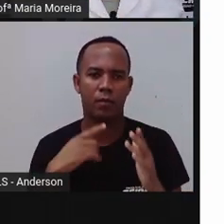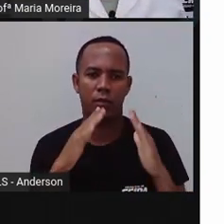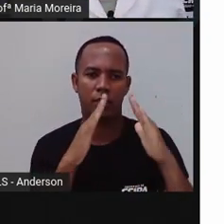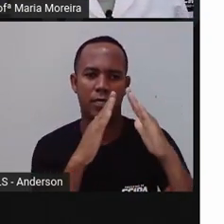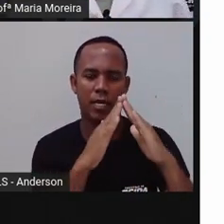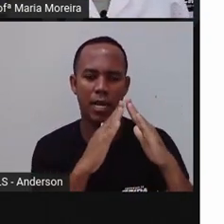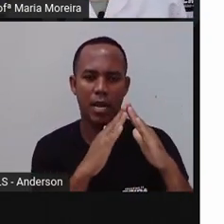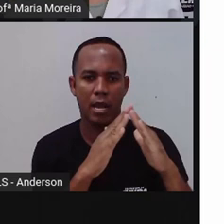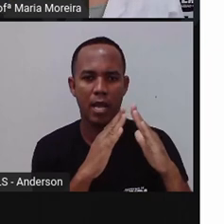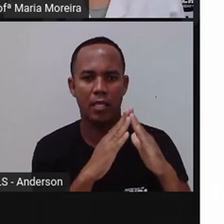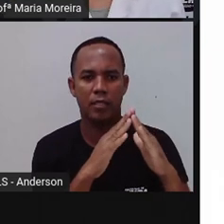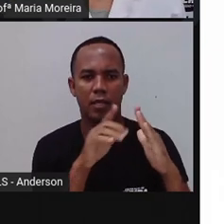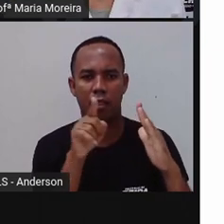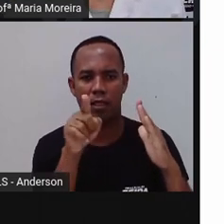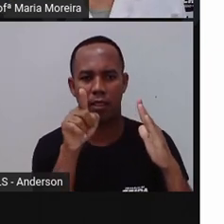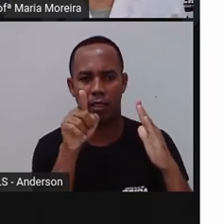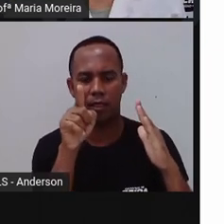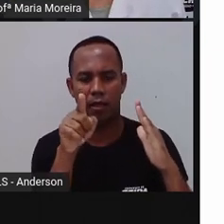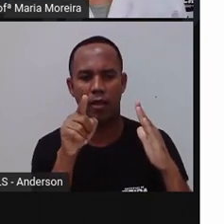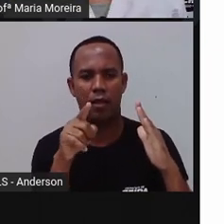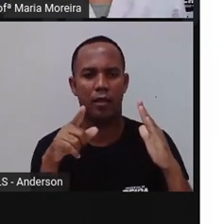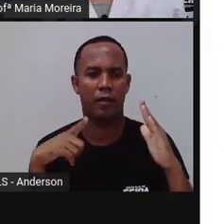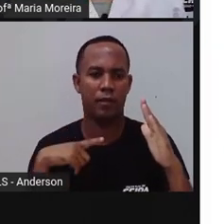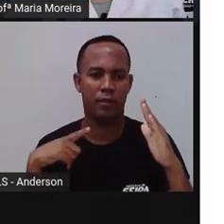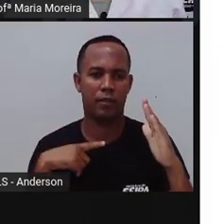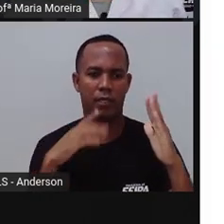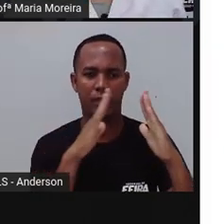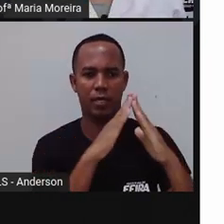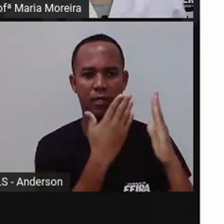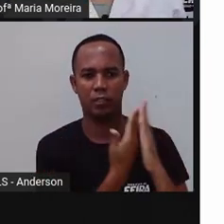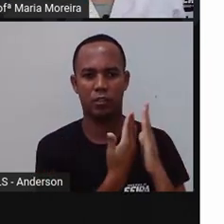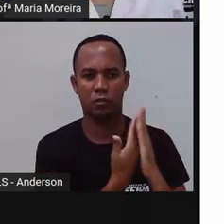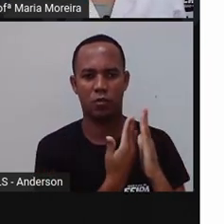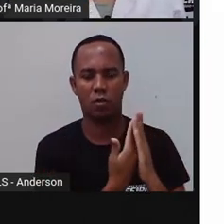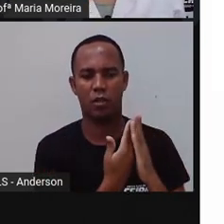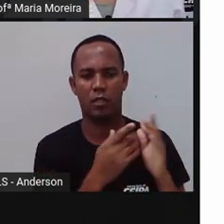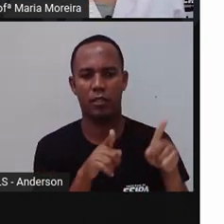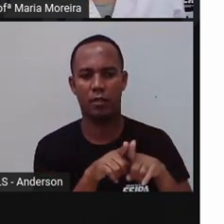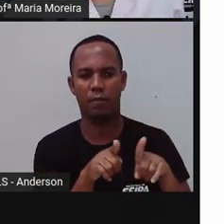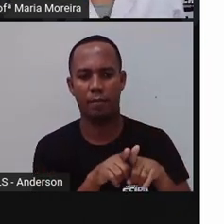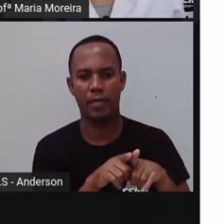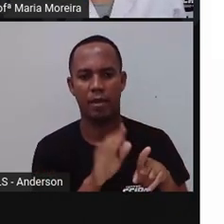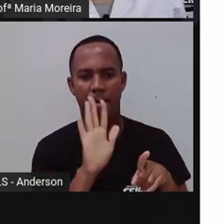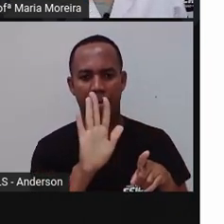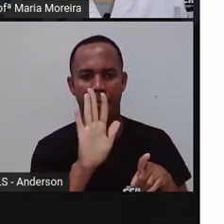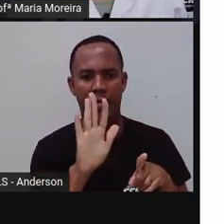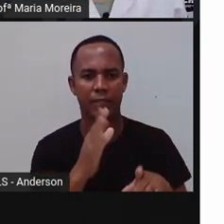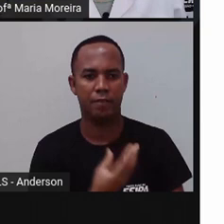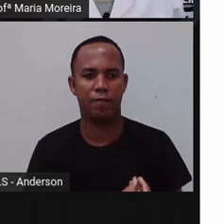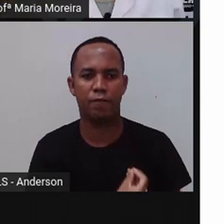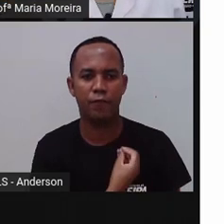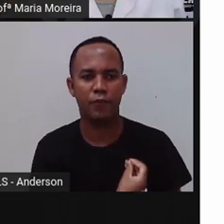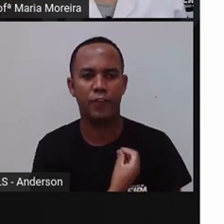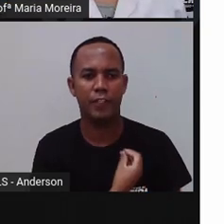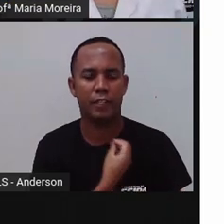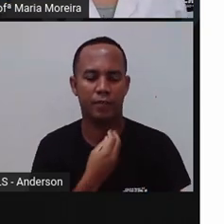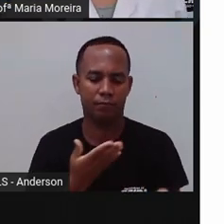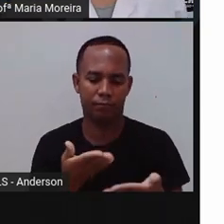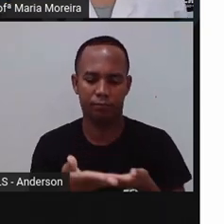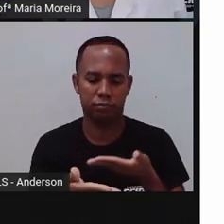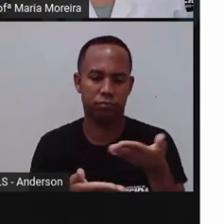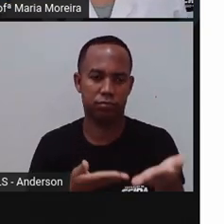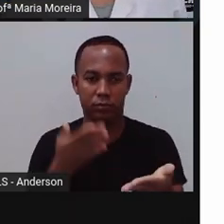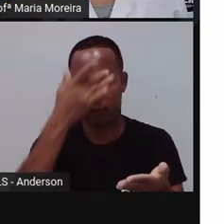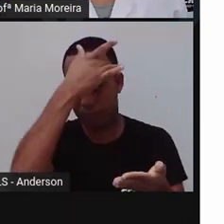nossa residência. A segunda casa acaba sendo aí a escola. E também temos o quê? Uma vida na escola. Uma convivência com